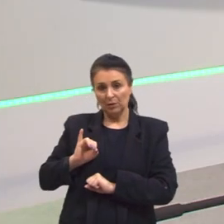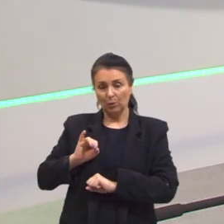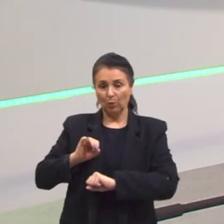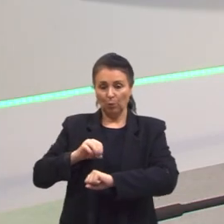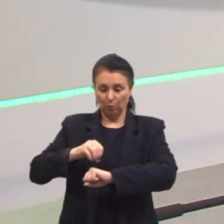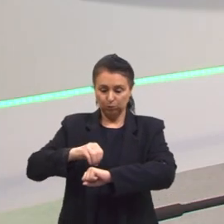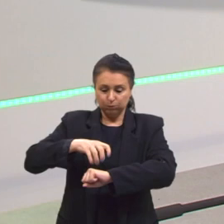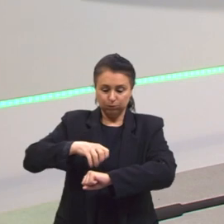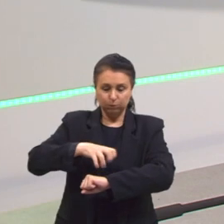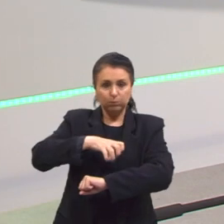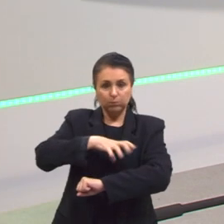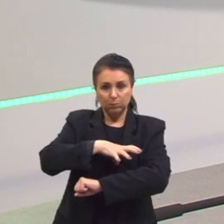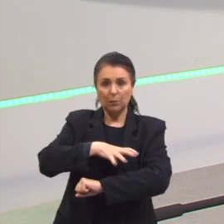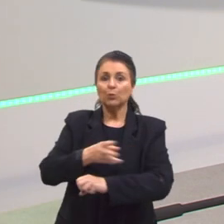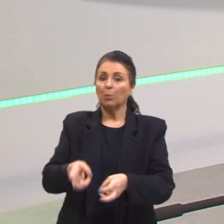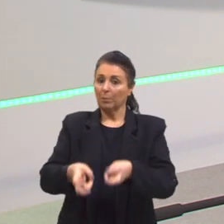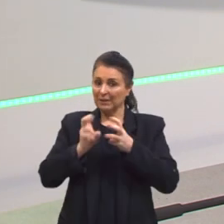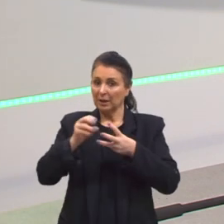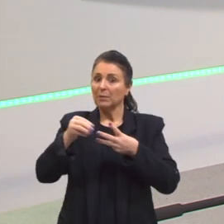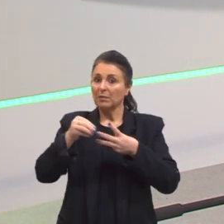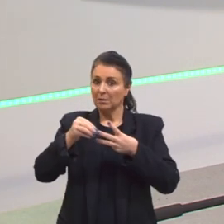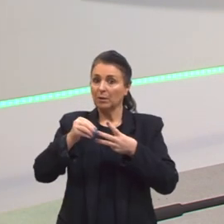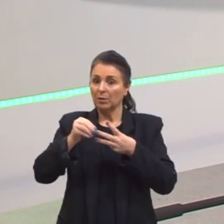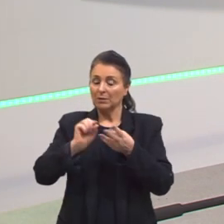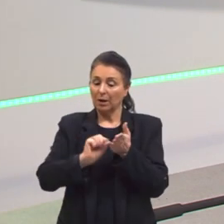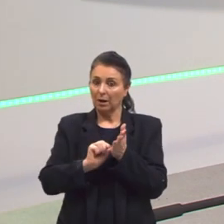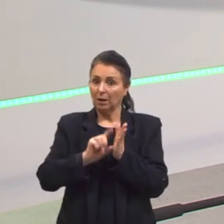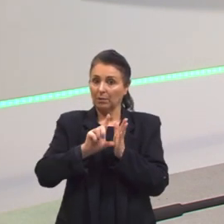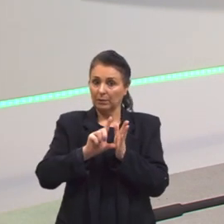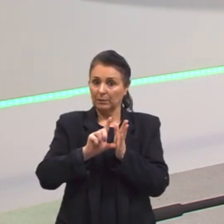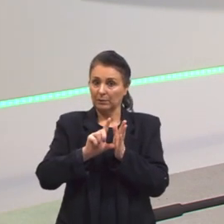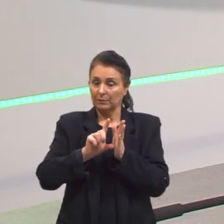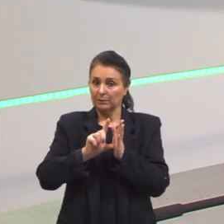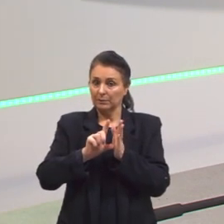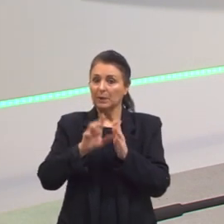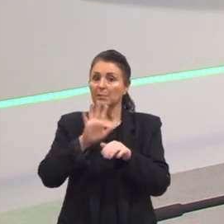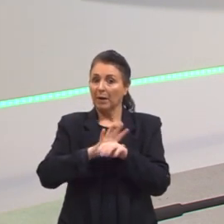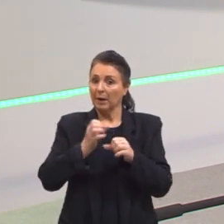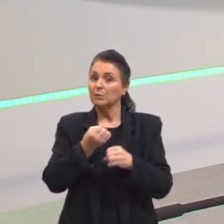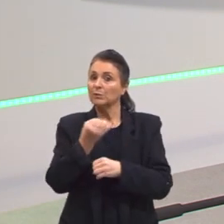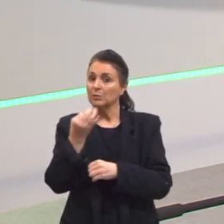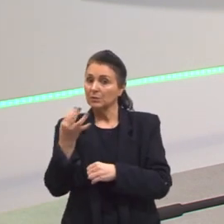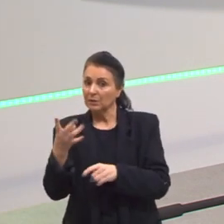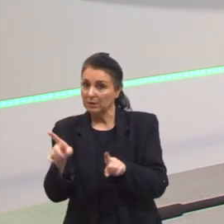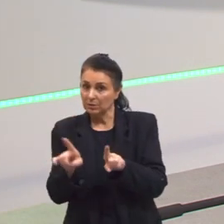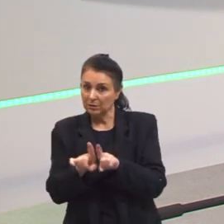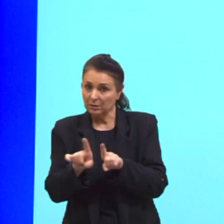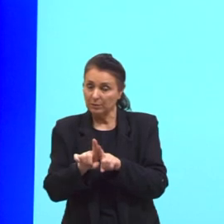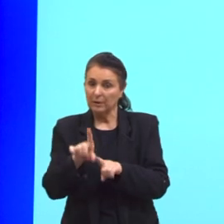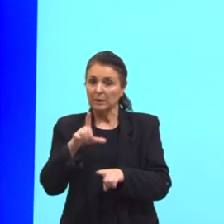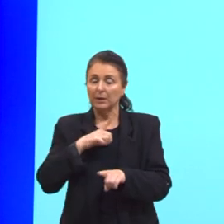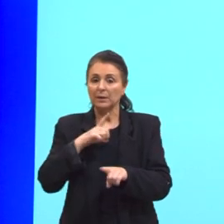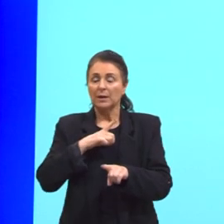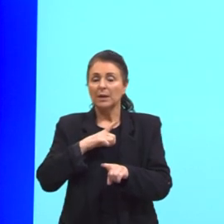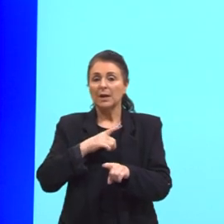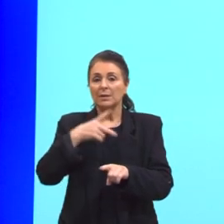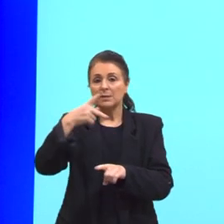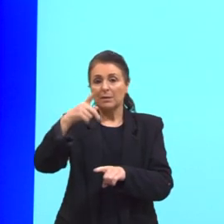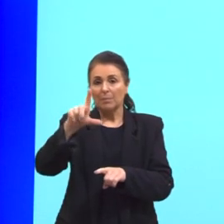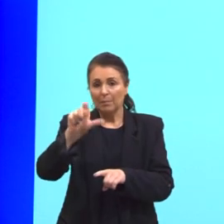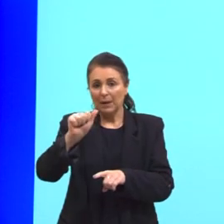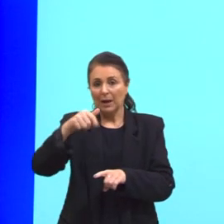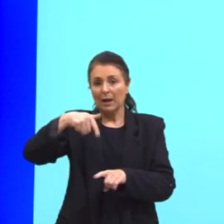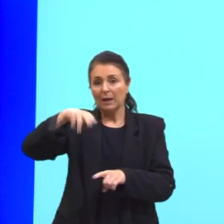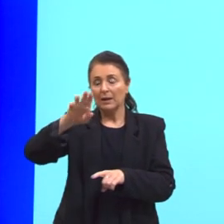células vão estar aumentadas, vão ter maior frequência, maior quantidade. E temos também as plaquetas, que elas vão